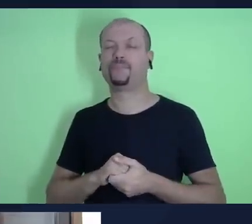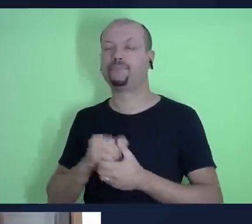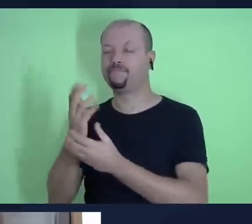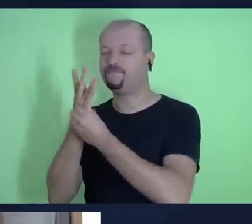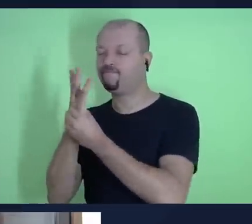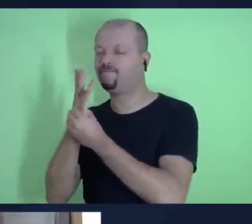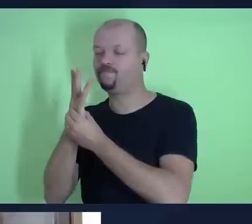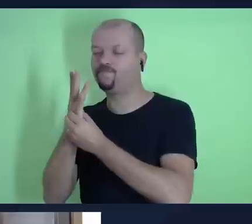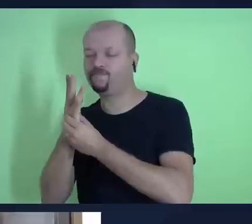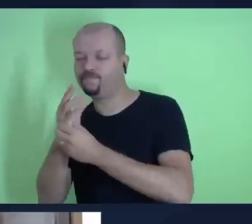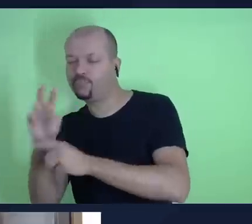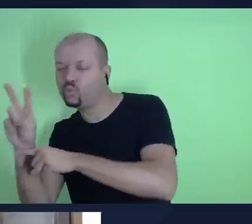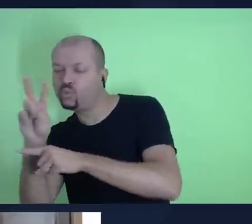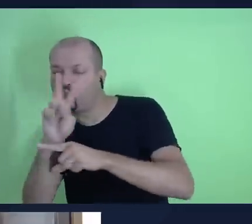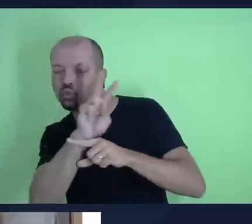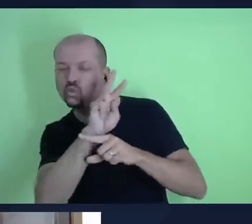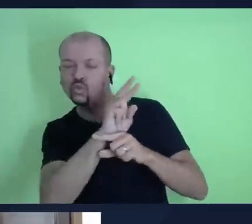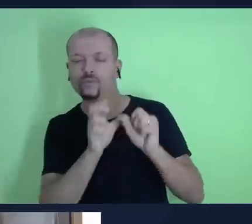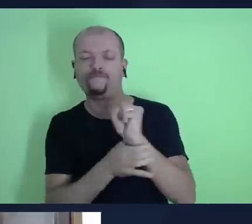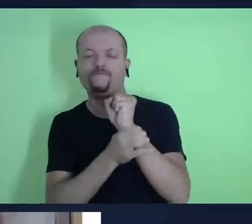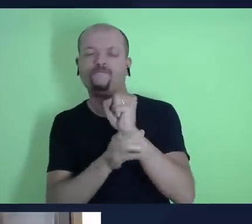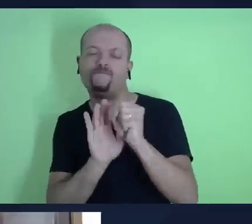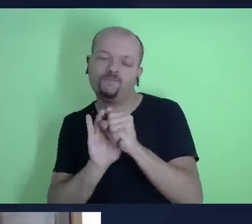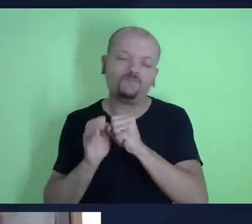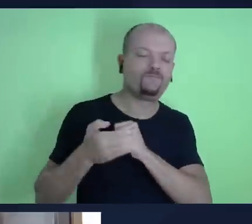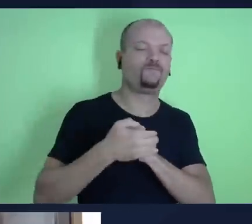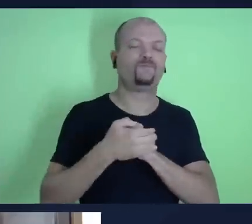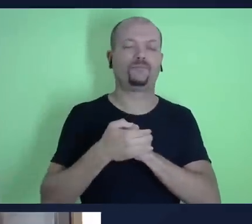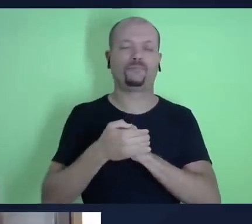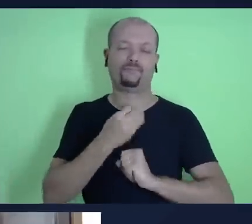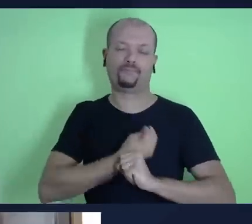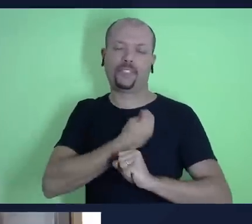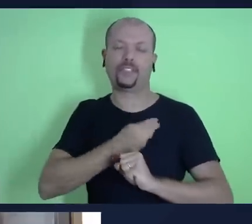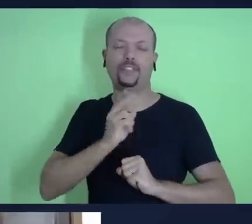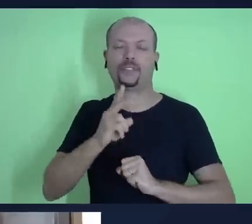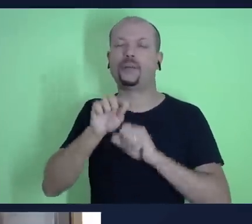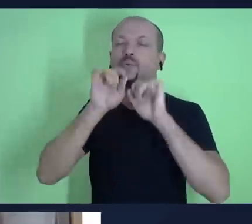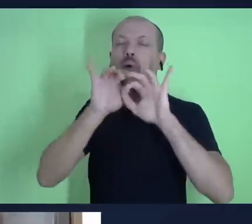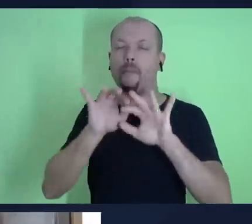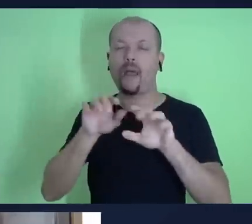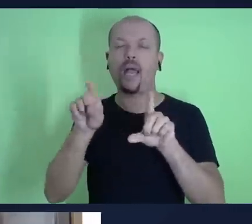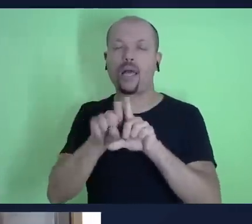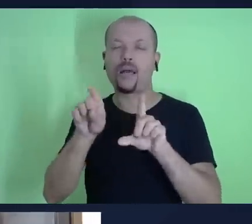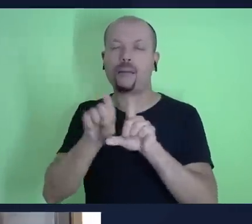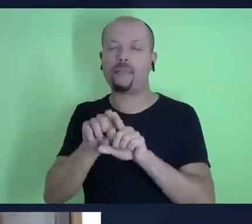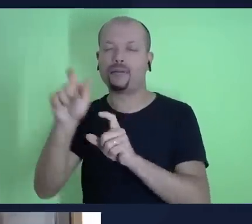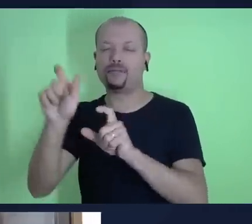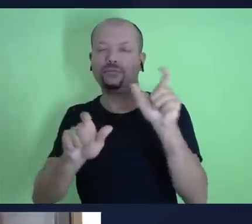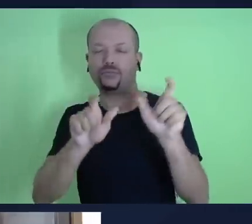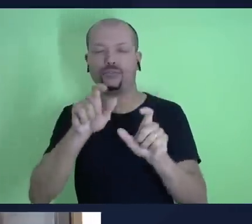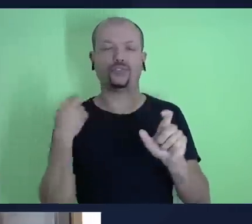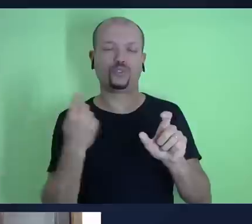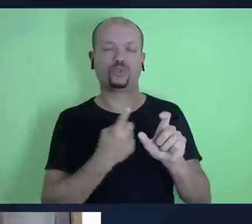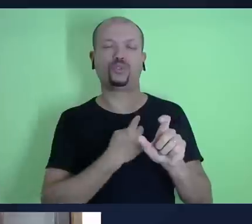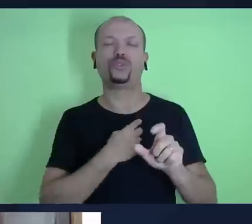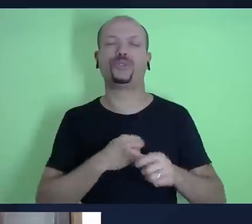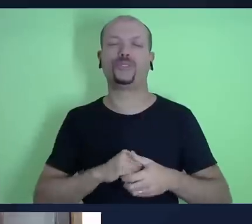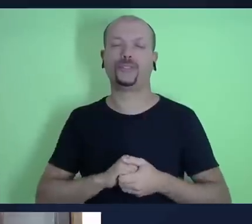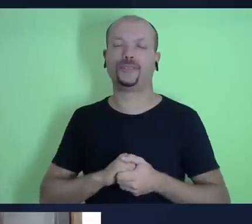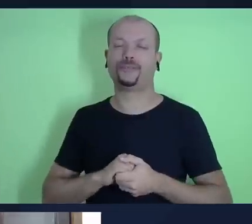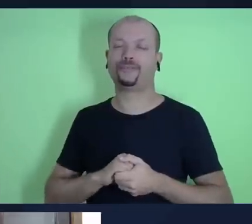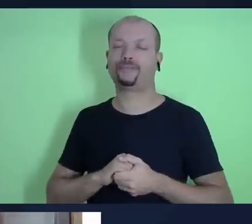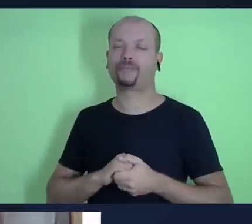possa ser sempre presente e que a tua bênção possa acompanhar a cada um de nós Senhor ao